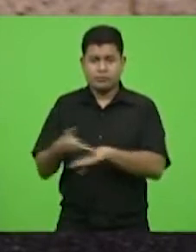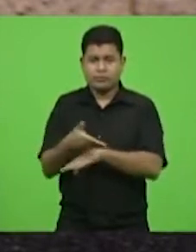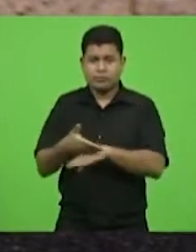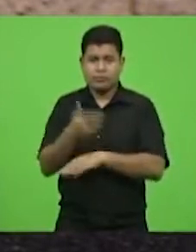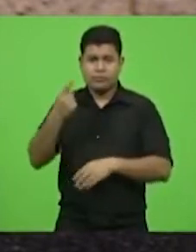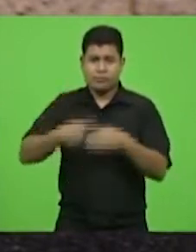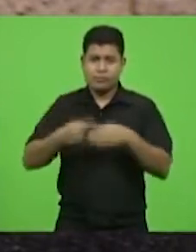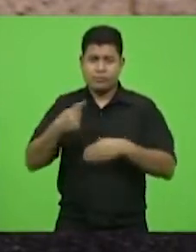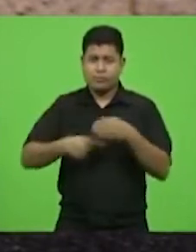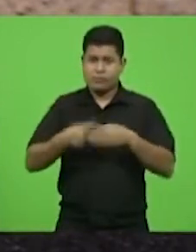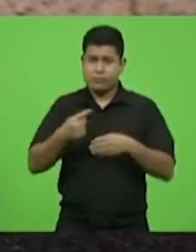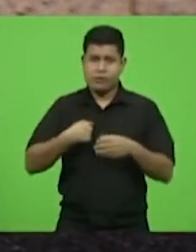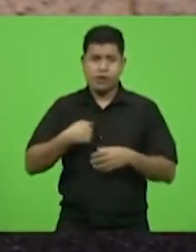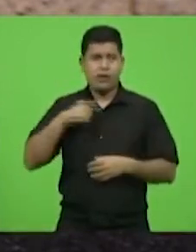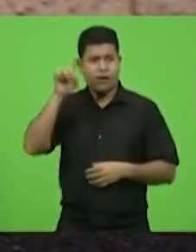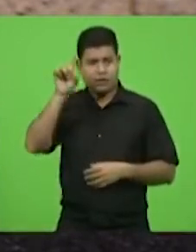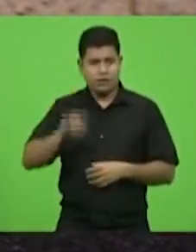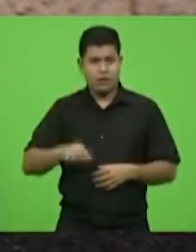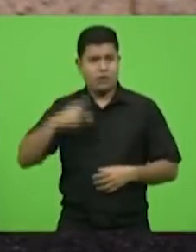parlamentar nosso,